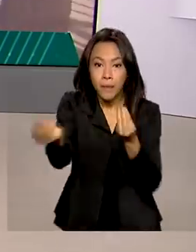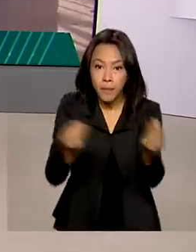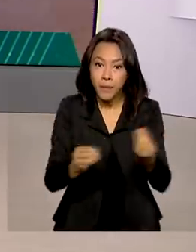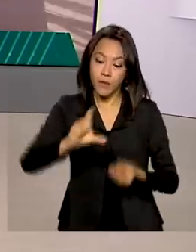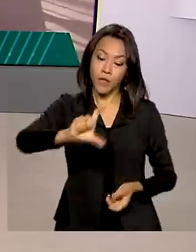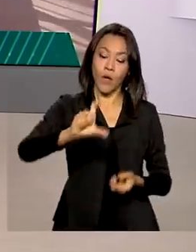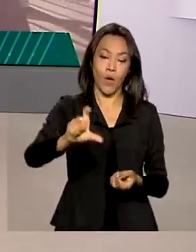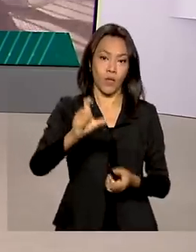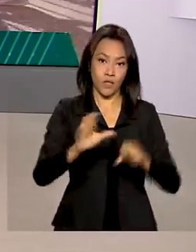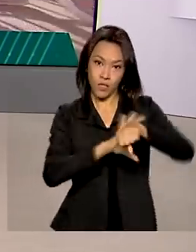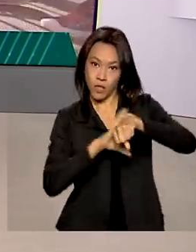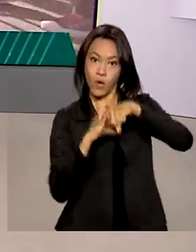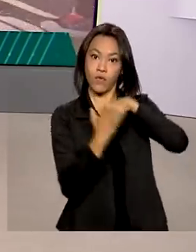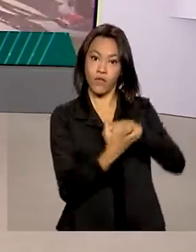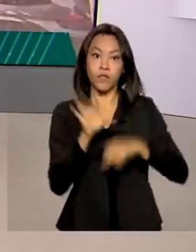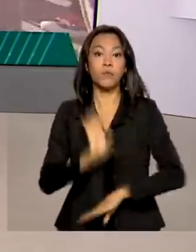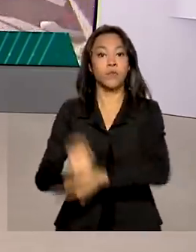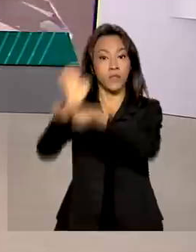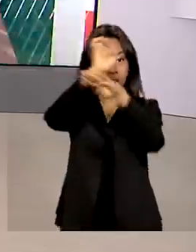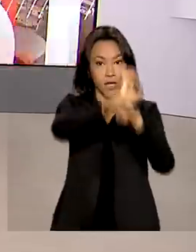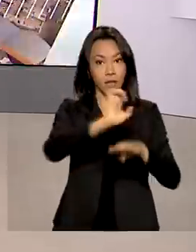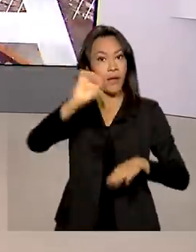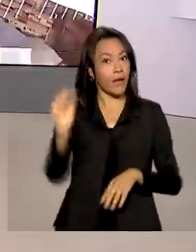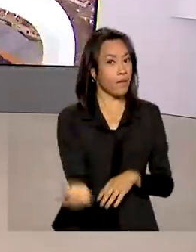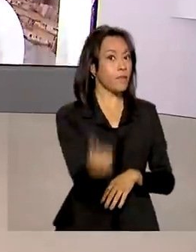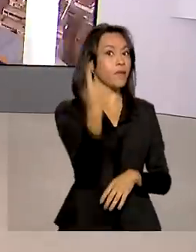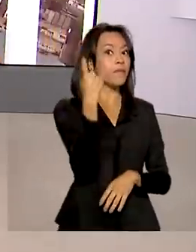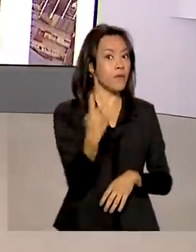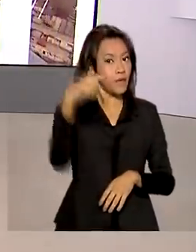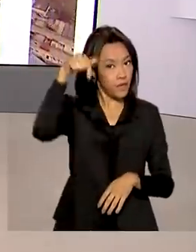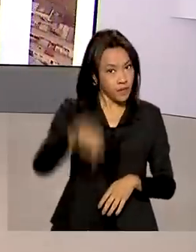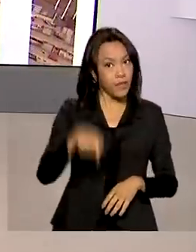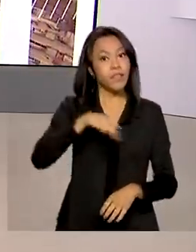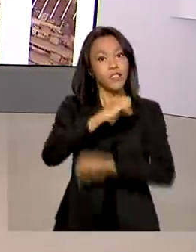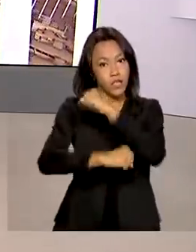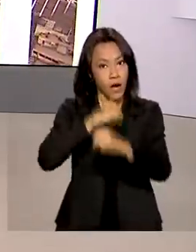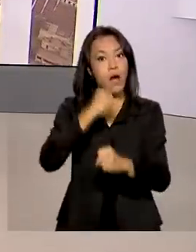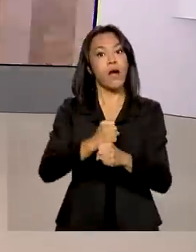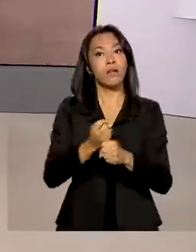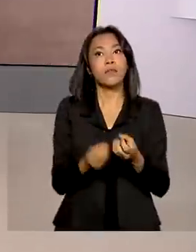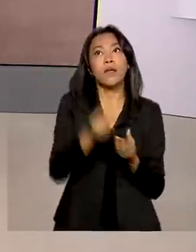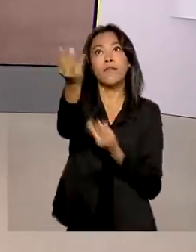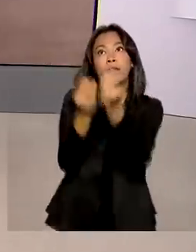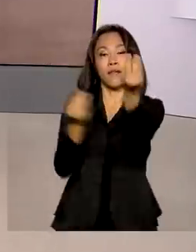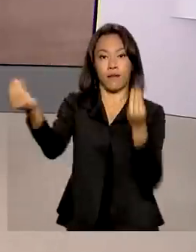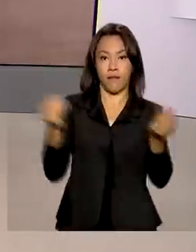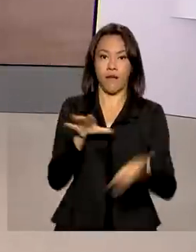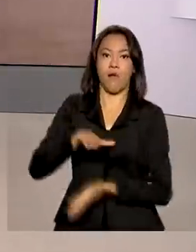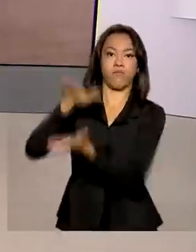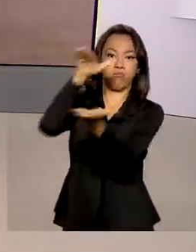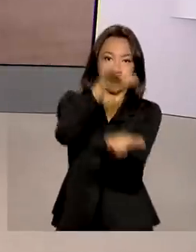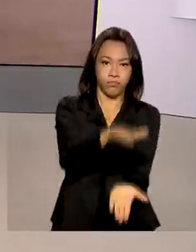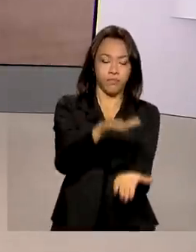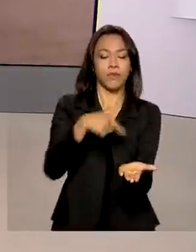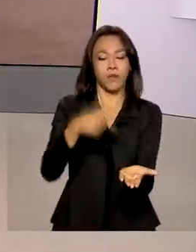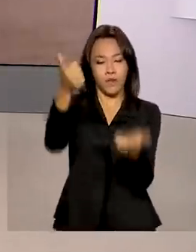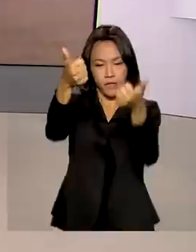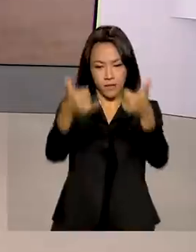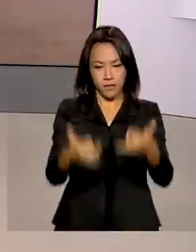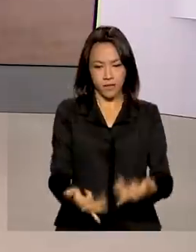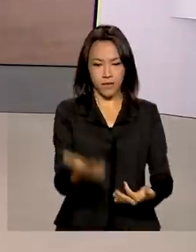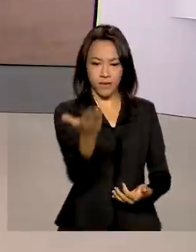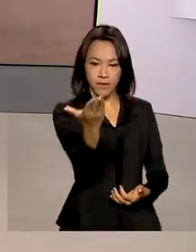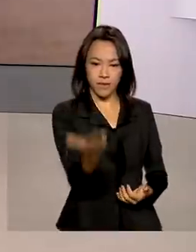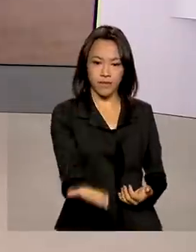para os estados. É a primeira entrega do ano do Ministério da Saúde. O repórter Glauco de Queiroz traz as informações. Olá,